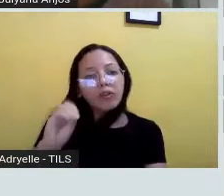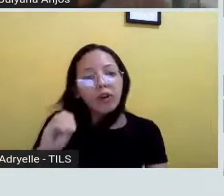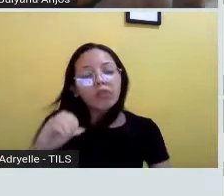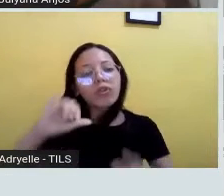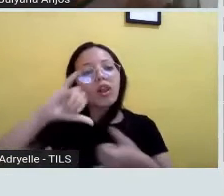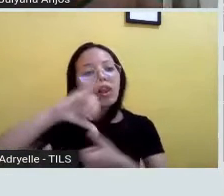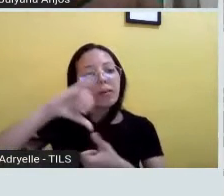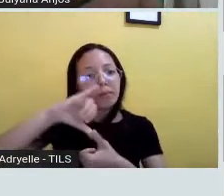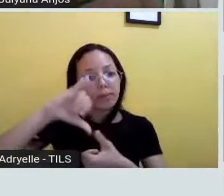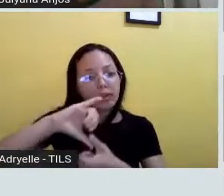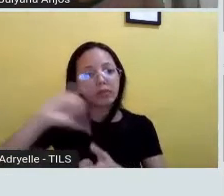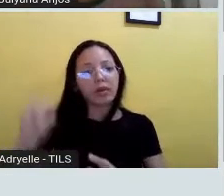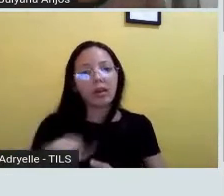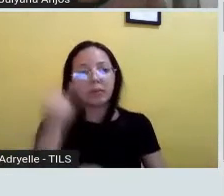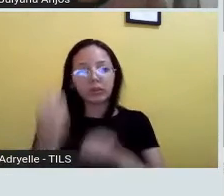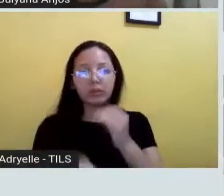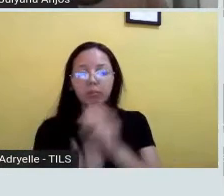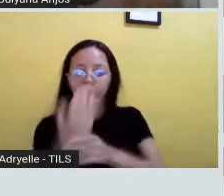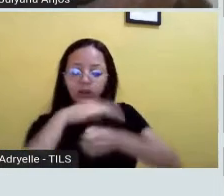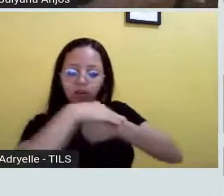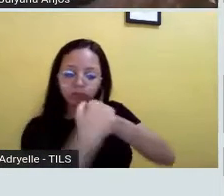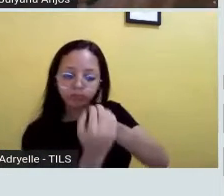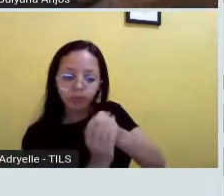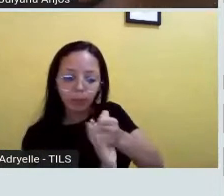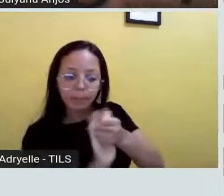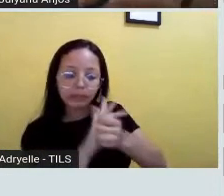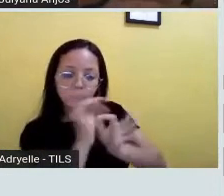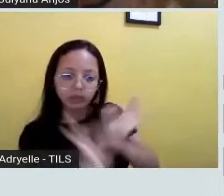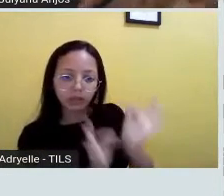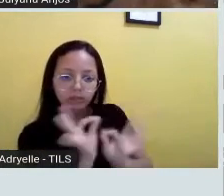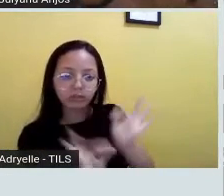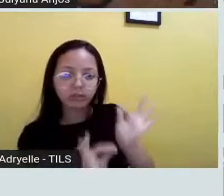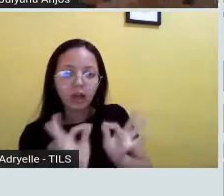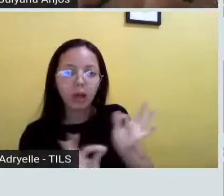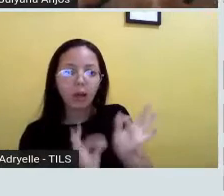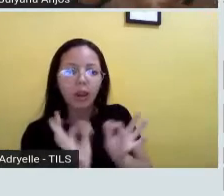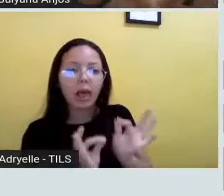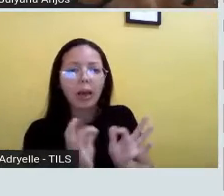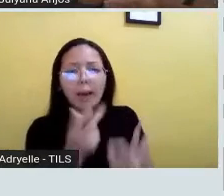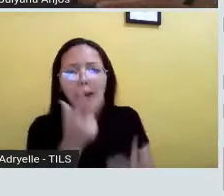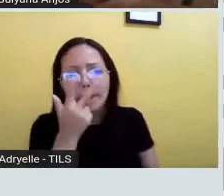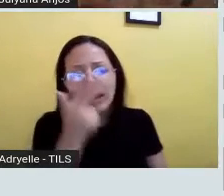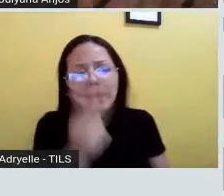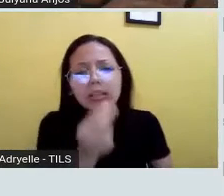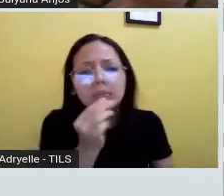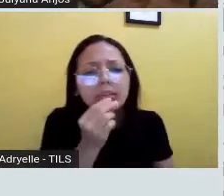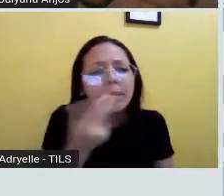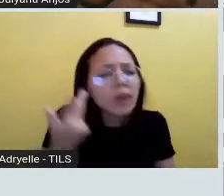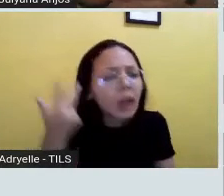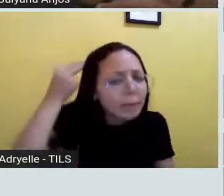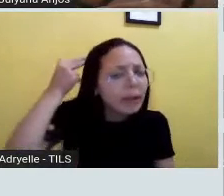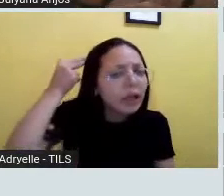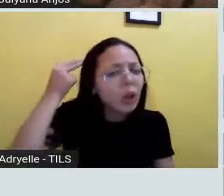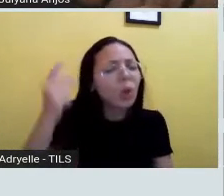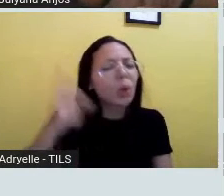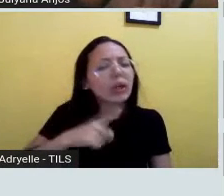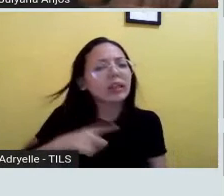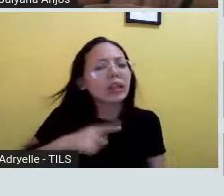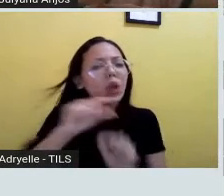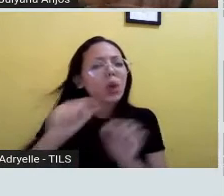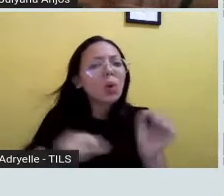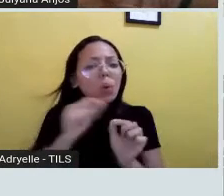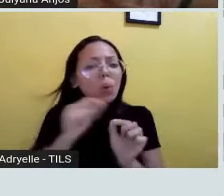importantes pra formar a nossa membrana. Tá? Eles parecem um grampo de cabelo, gosto de associar assim. Onde eles vão ter uma cabeça,